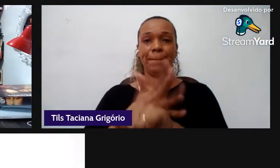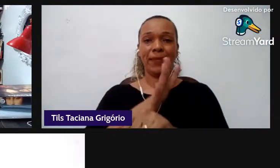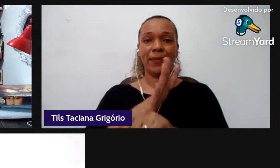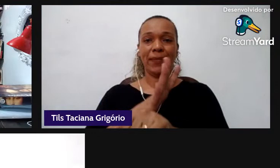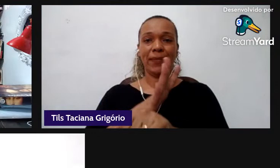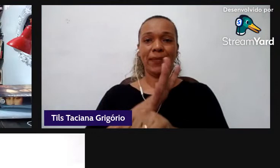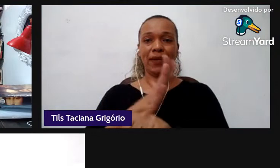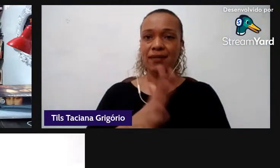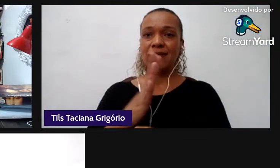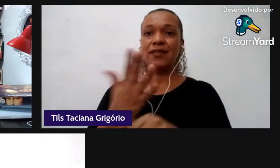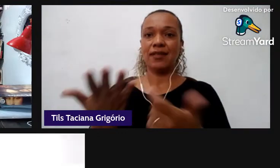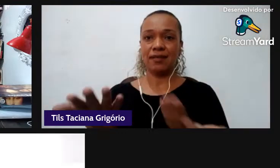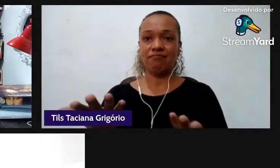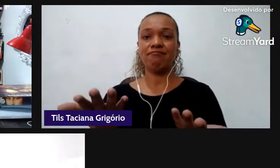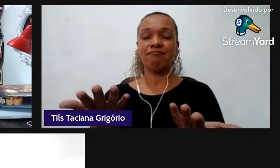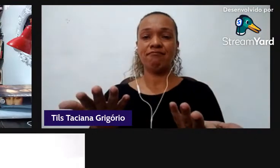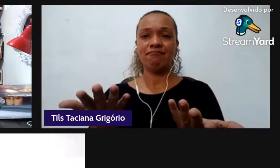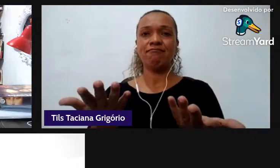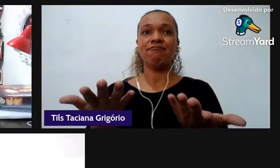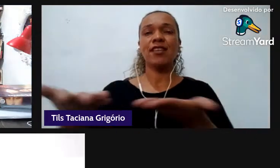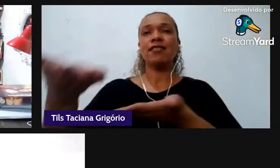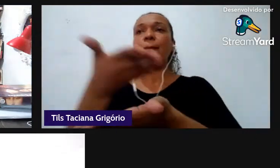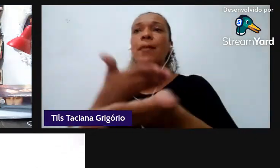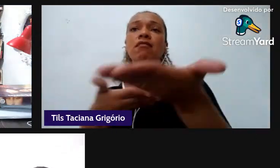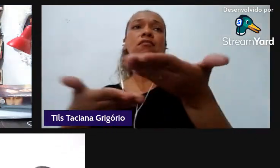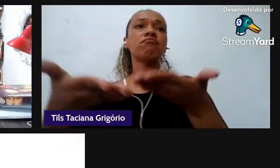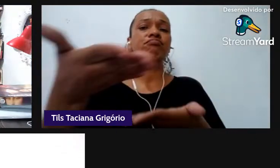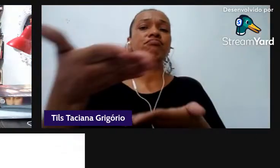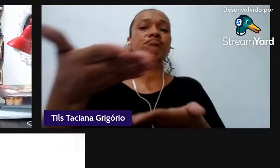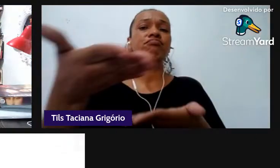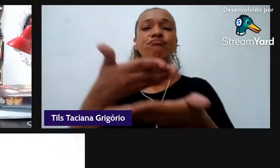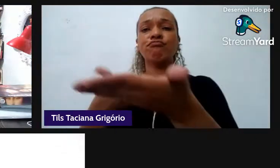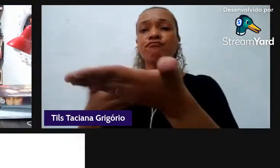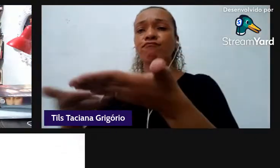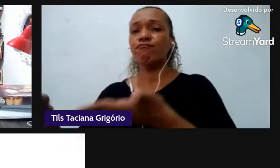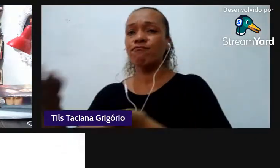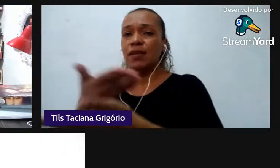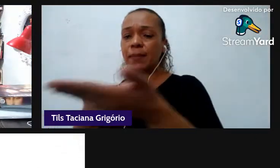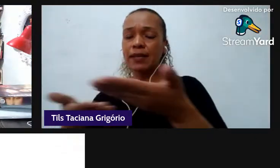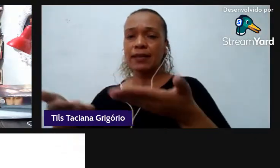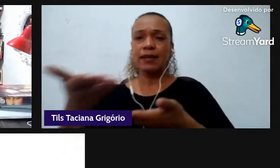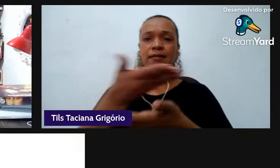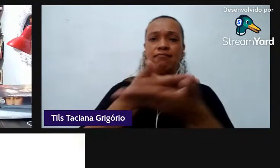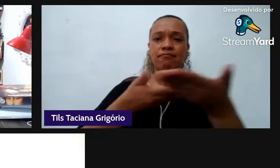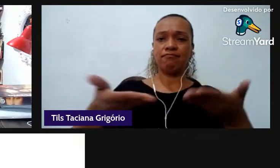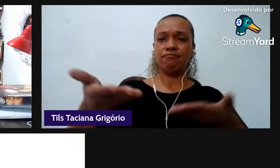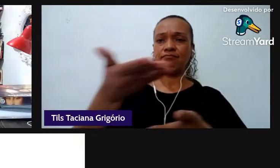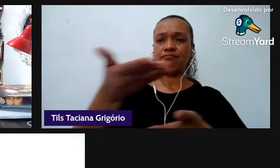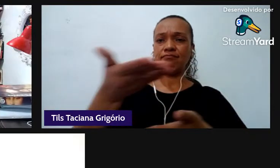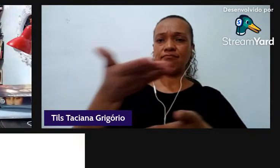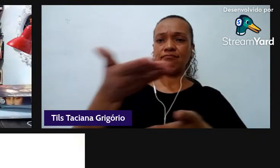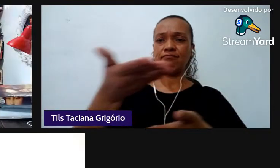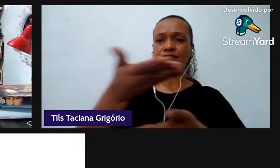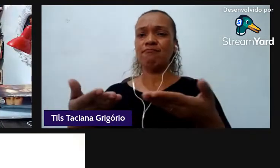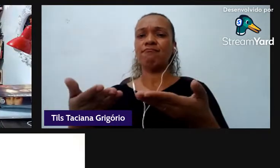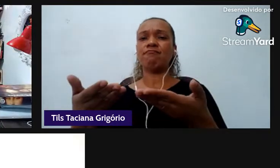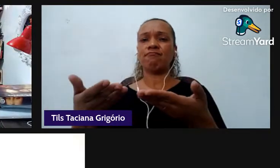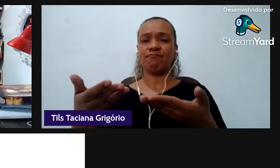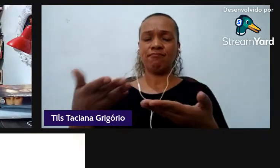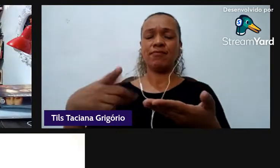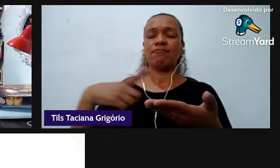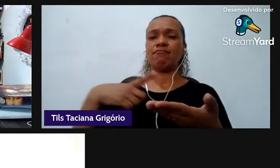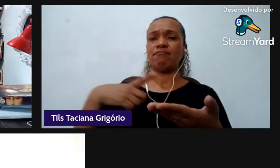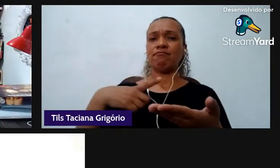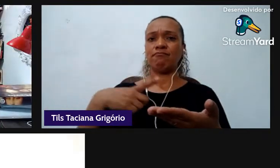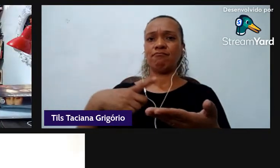de intermediar você usou termos como intermediação né intermediar esse protagonismo e